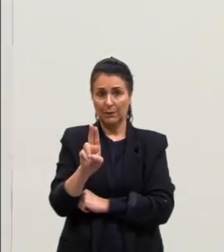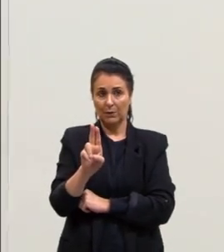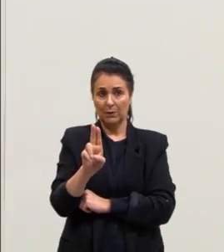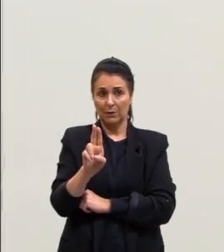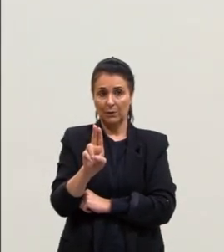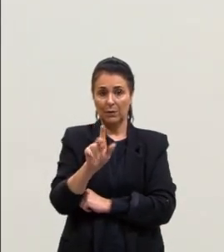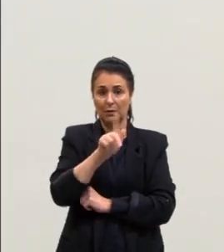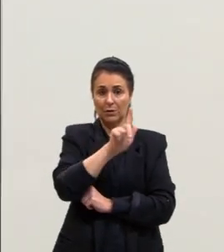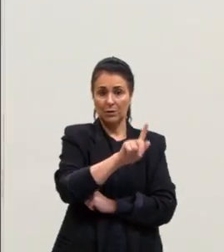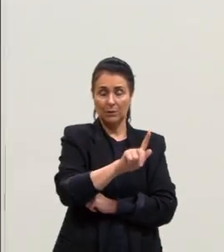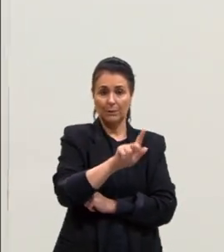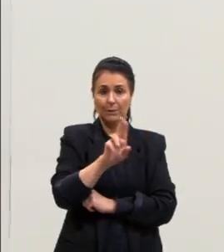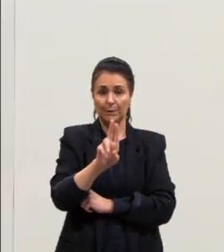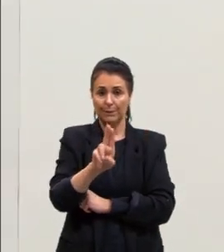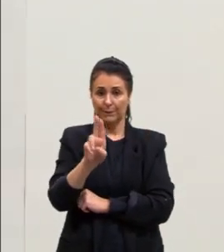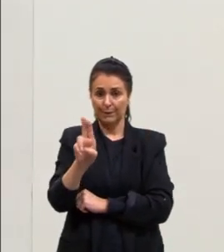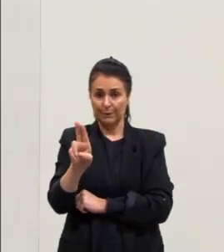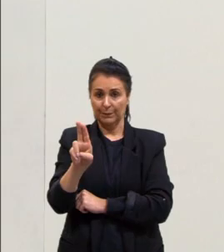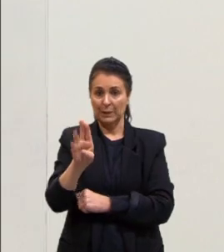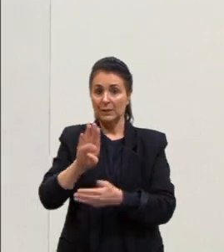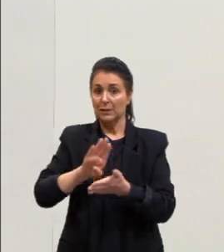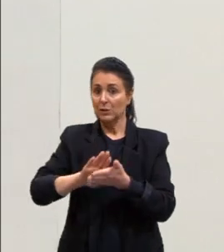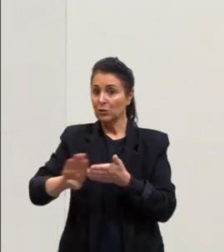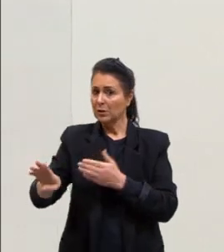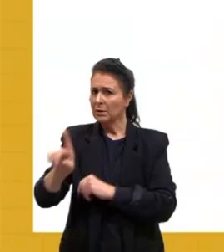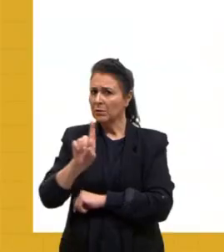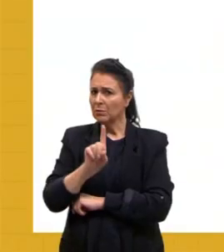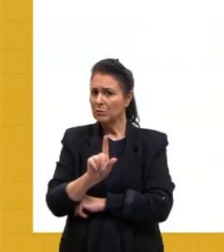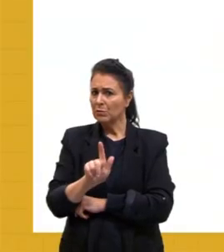G, U. Então, se deletar o G,